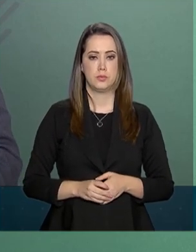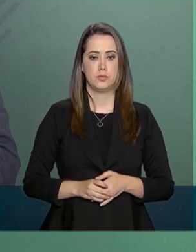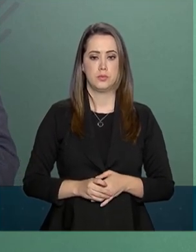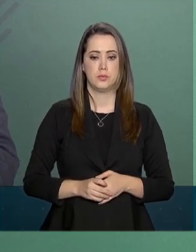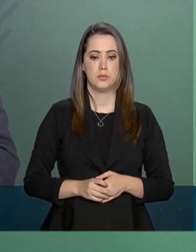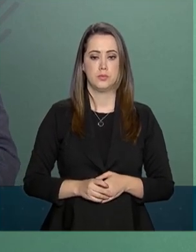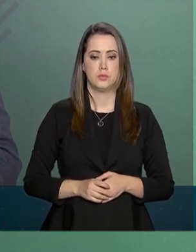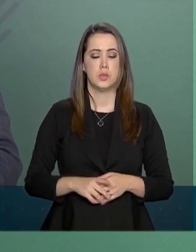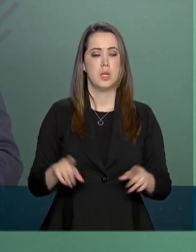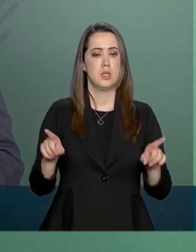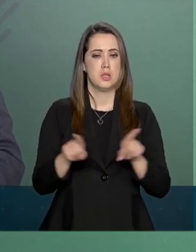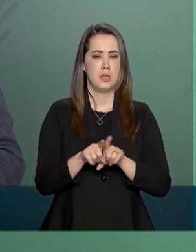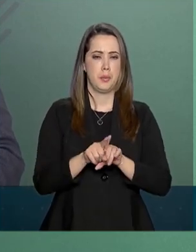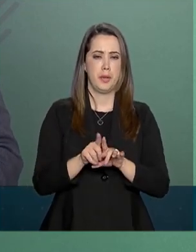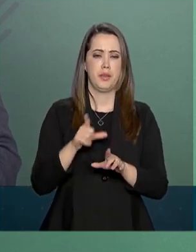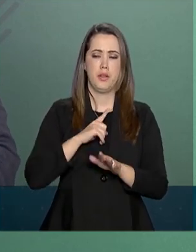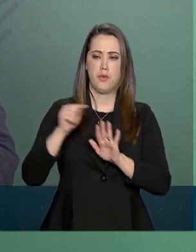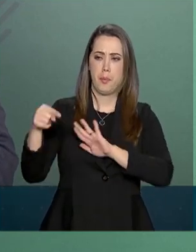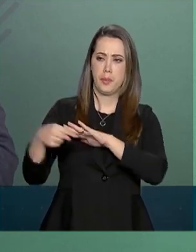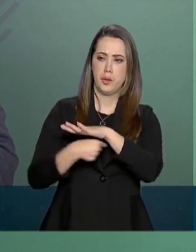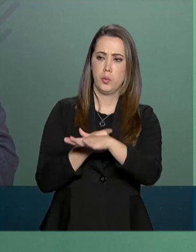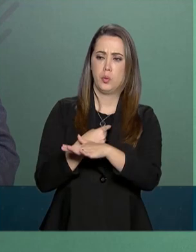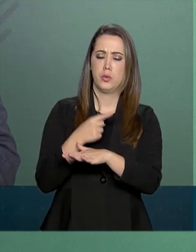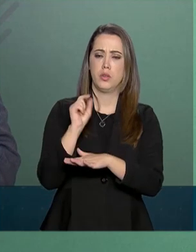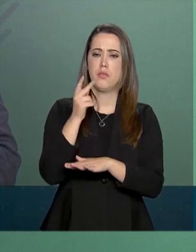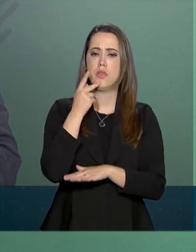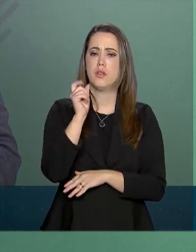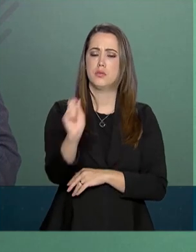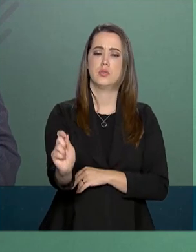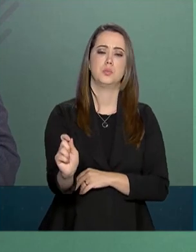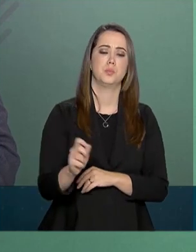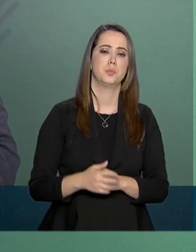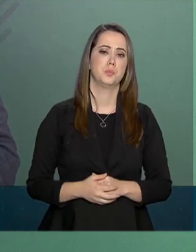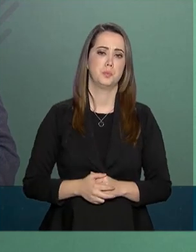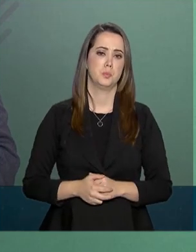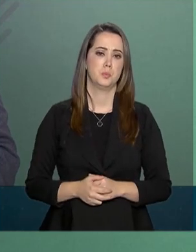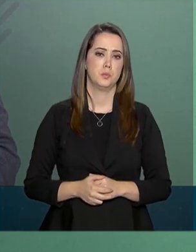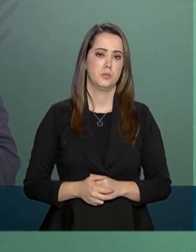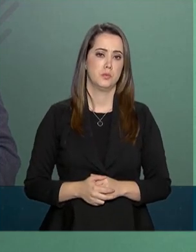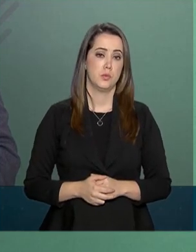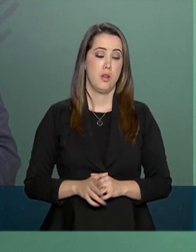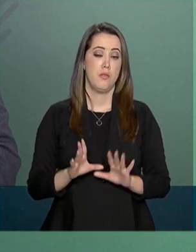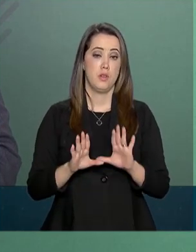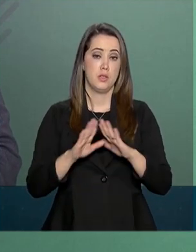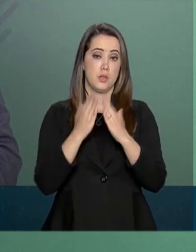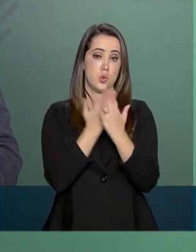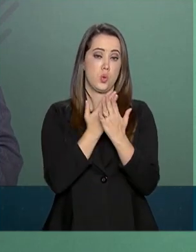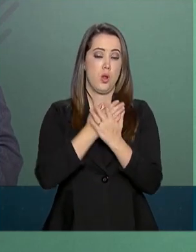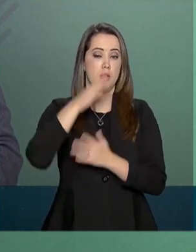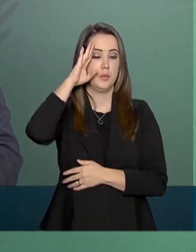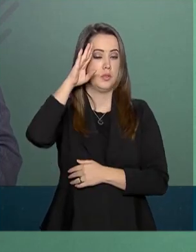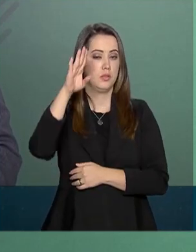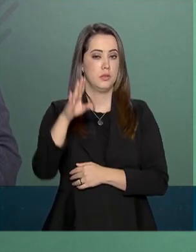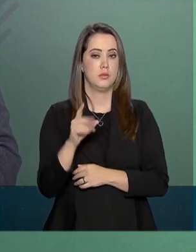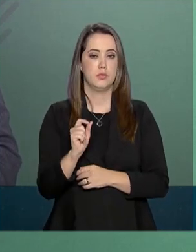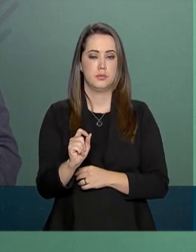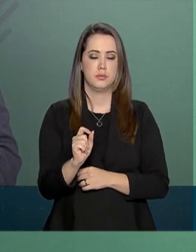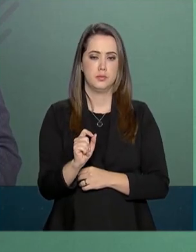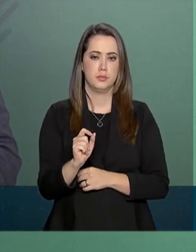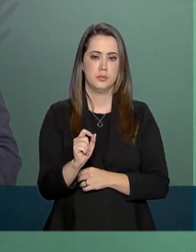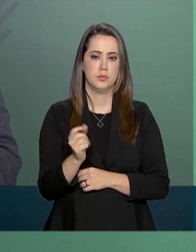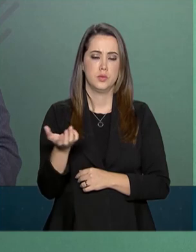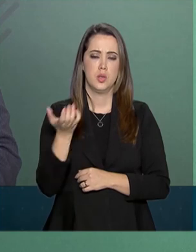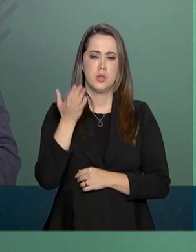Ocorreu também uma pergunta relativa aos colégios militares, que foi,